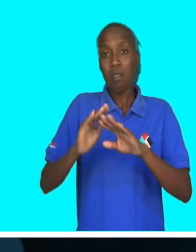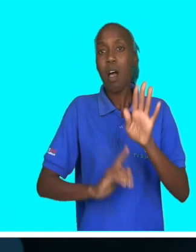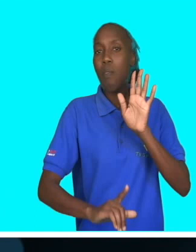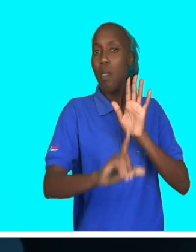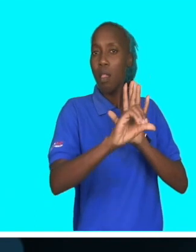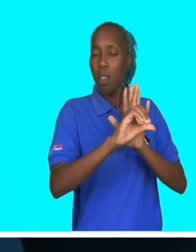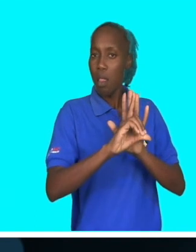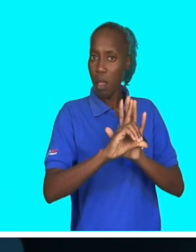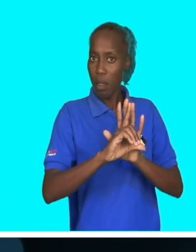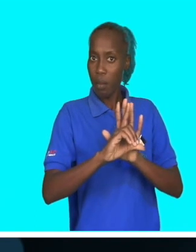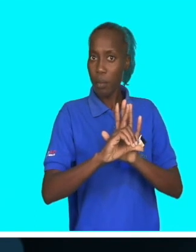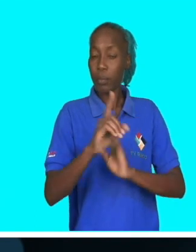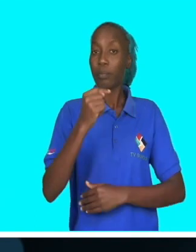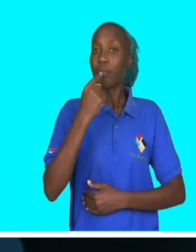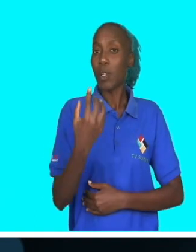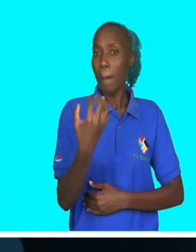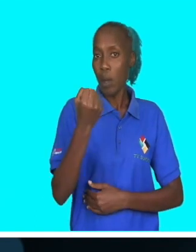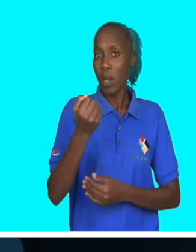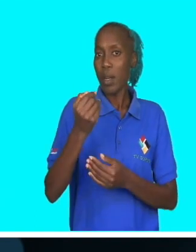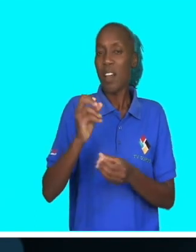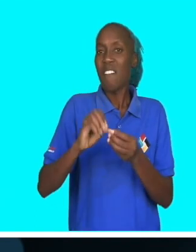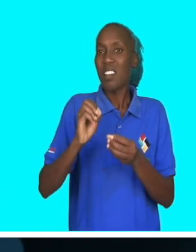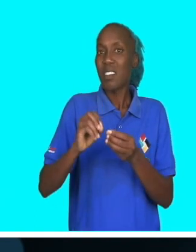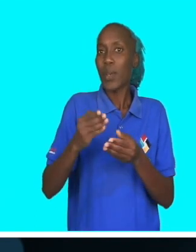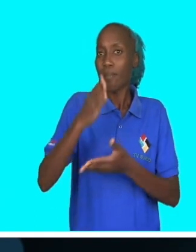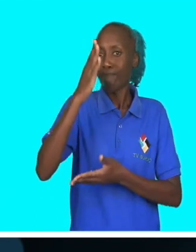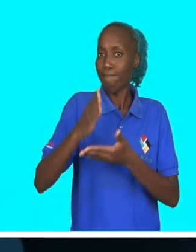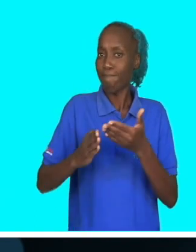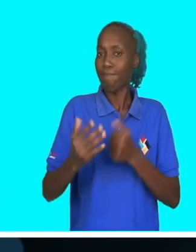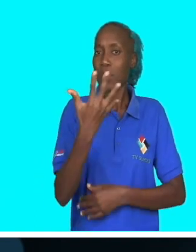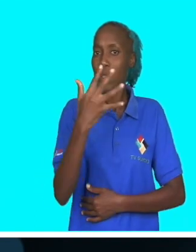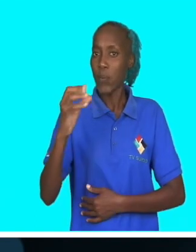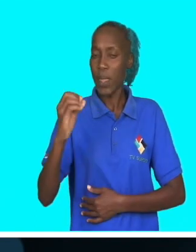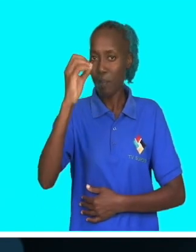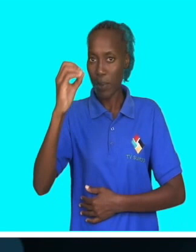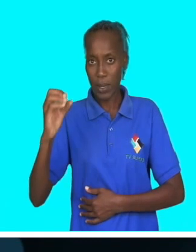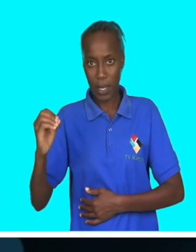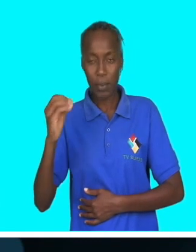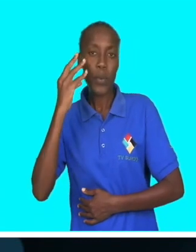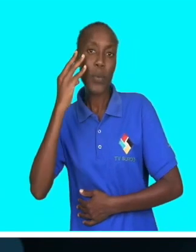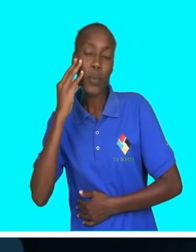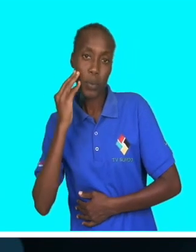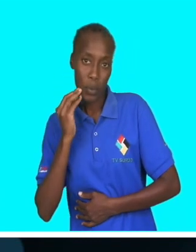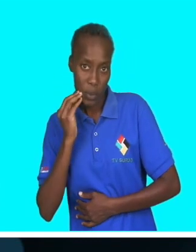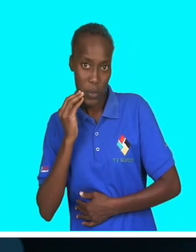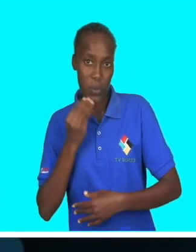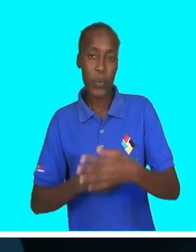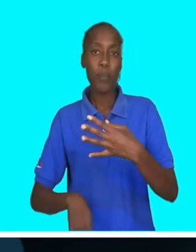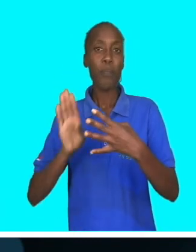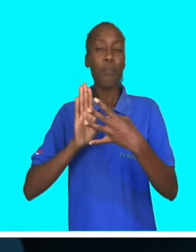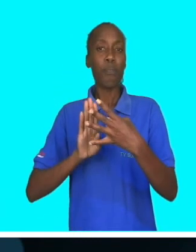Está legislado, portanto, que tem desconto de cinquenta por cento, não é? O idoso e